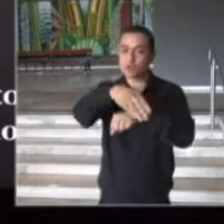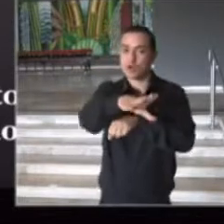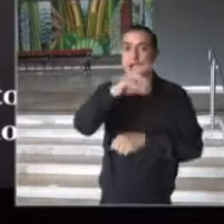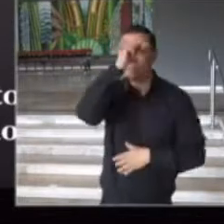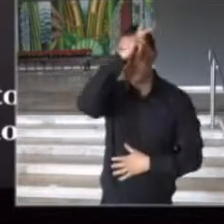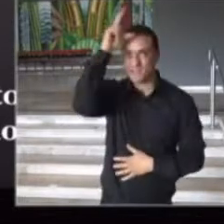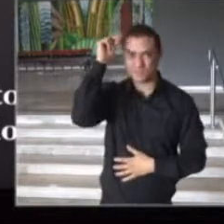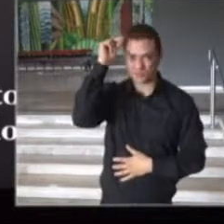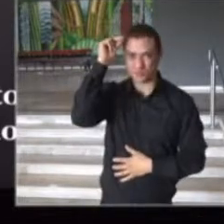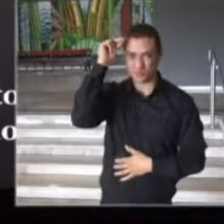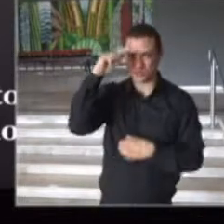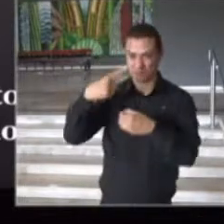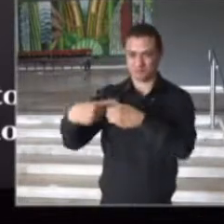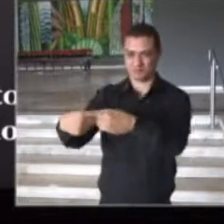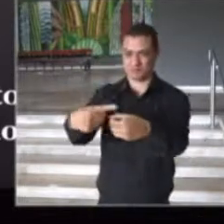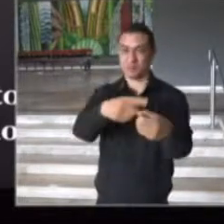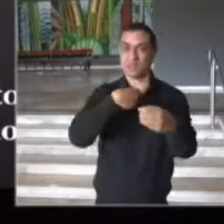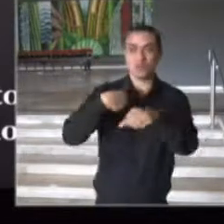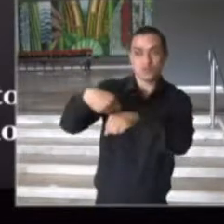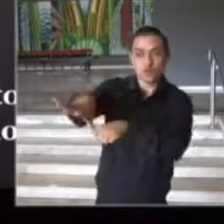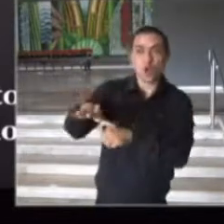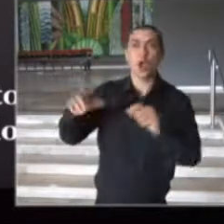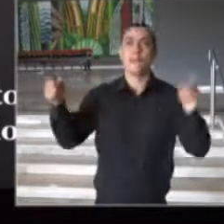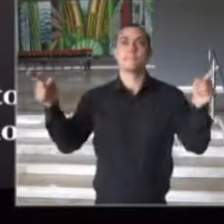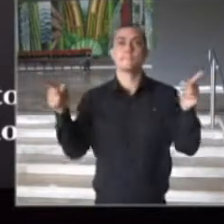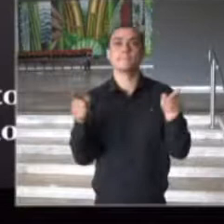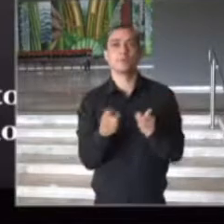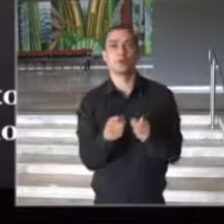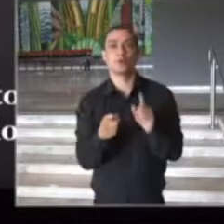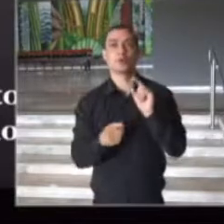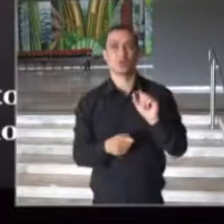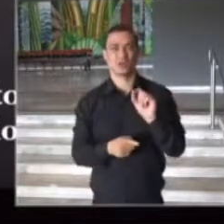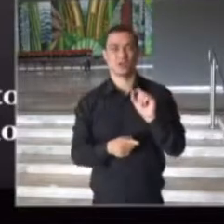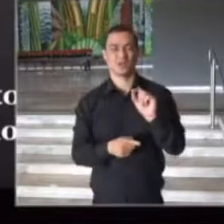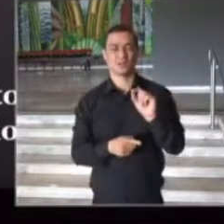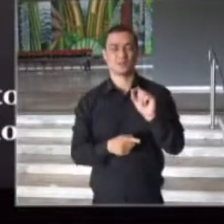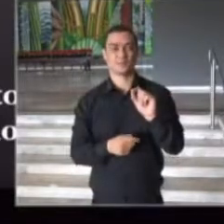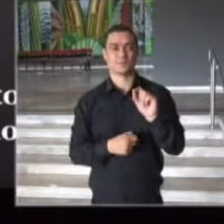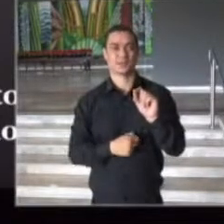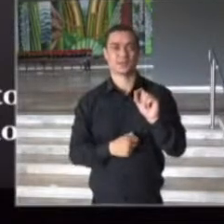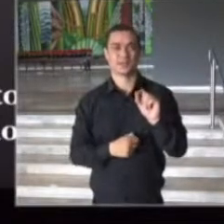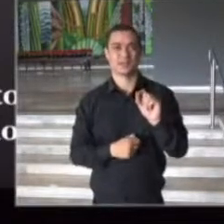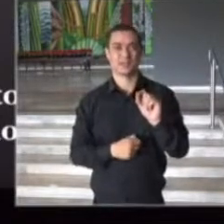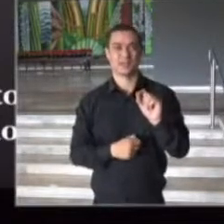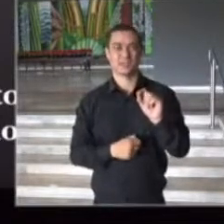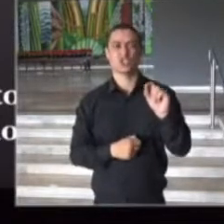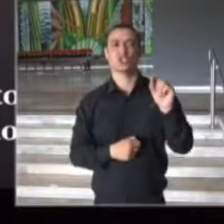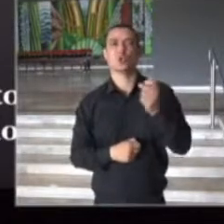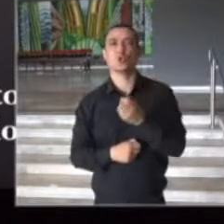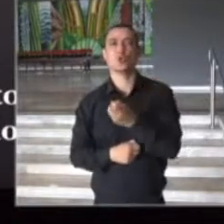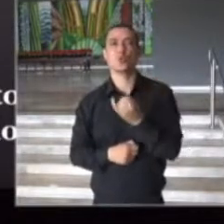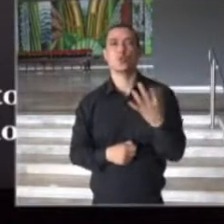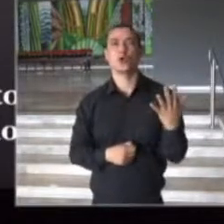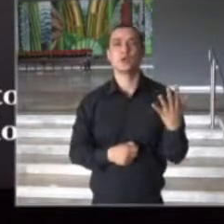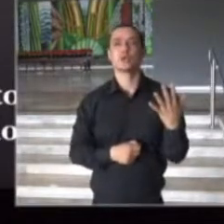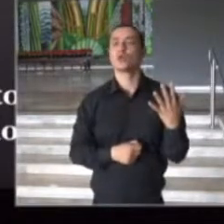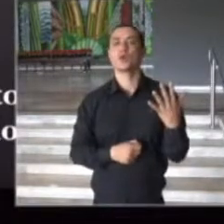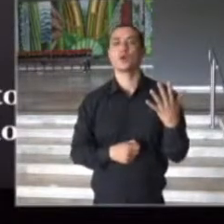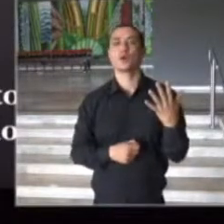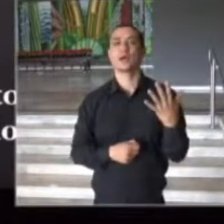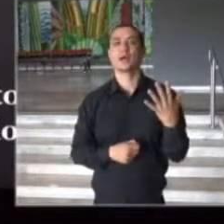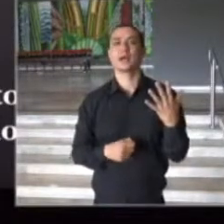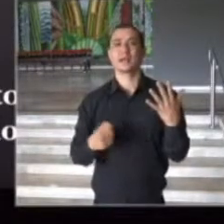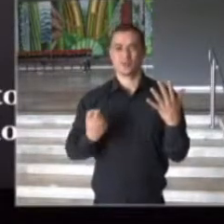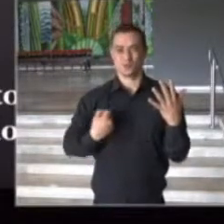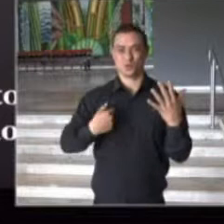prefeituras que reduza a ocupação nas taxas de ocupação